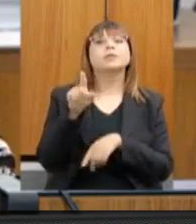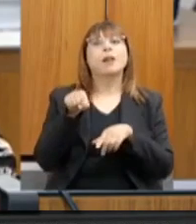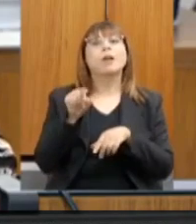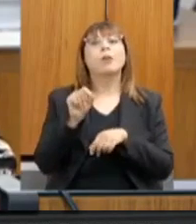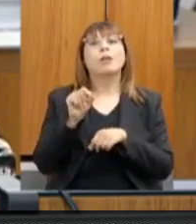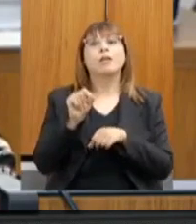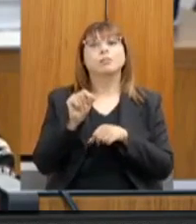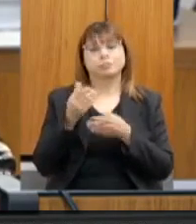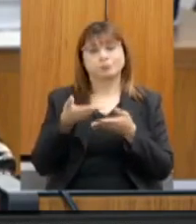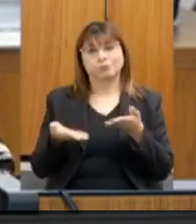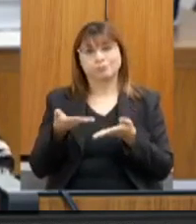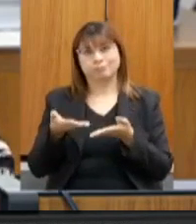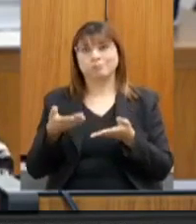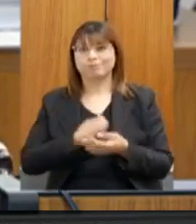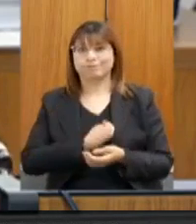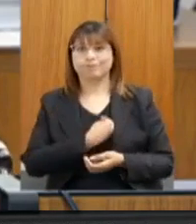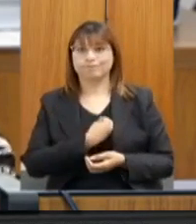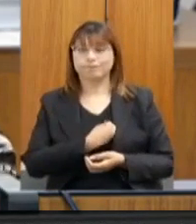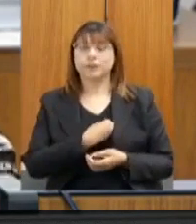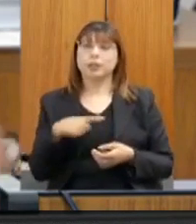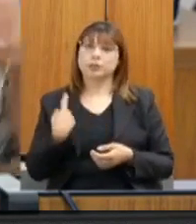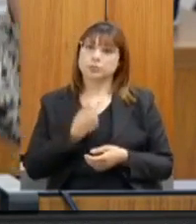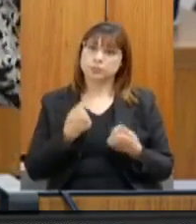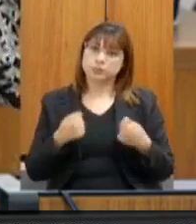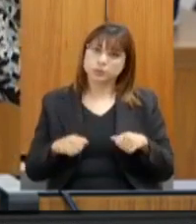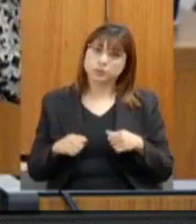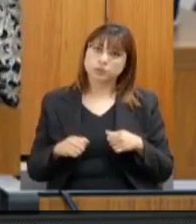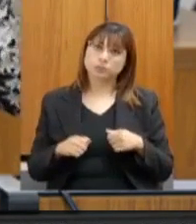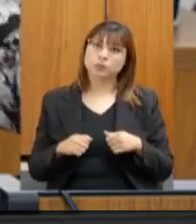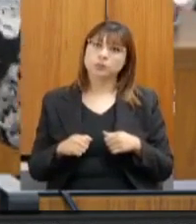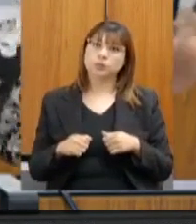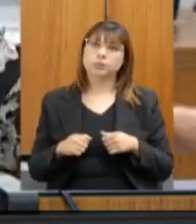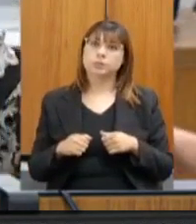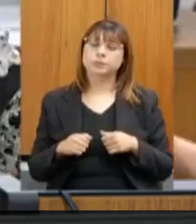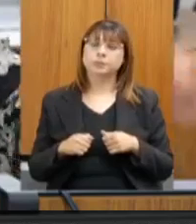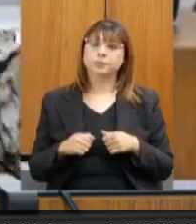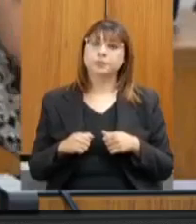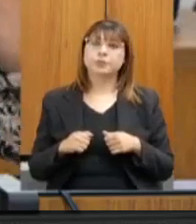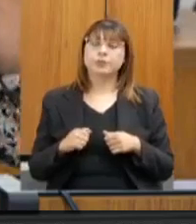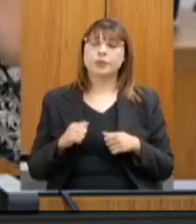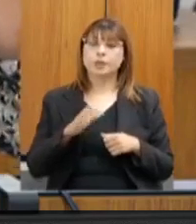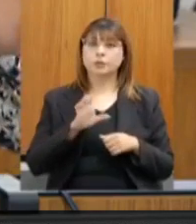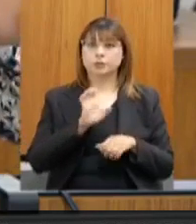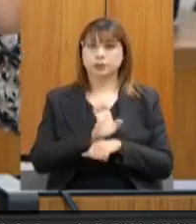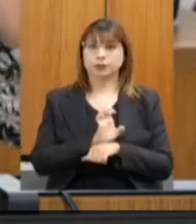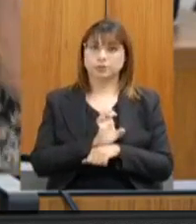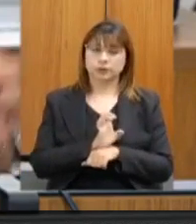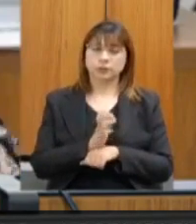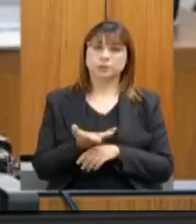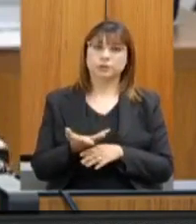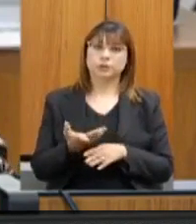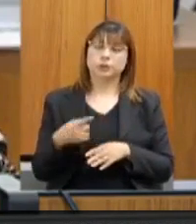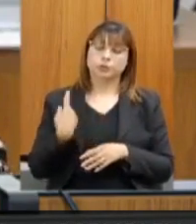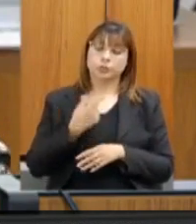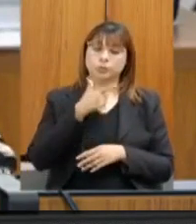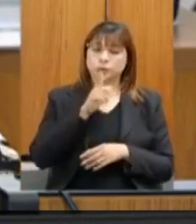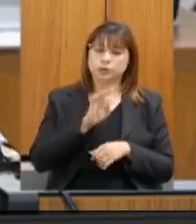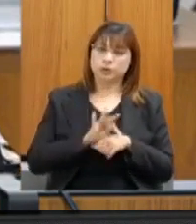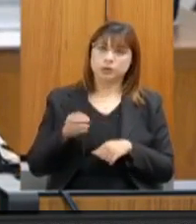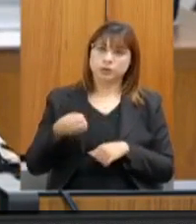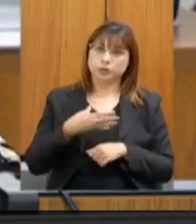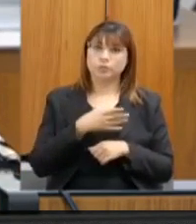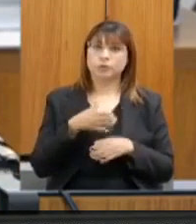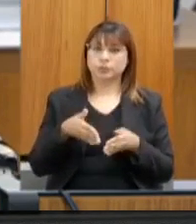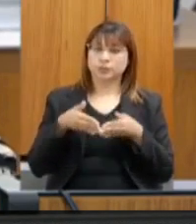econômico, inclusivo, no nosso Estado e, através do licenciamento ambiental, retornar a boa técnica no